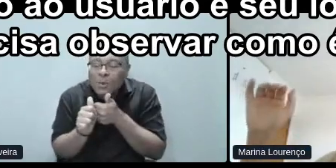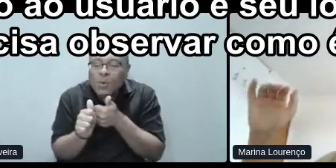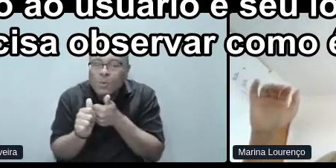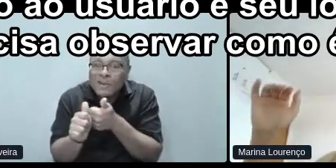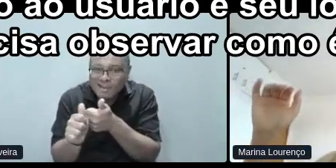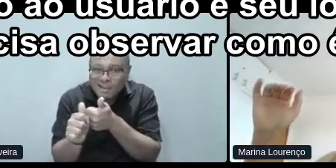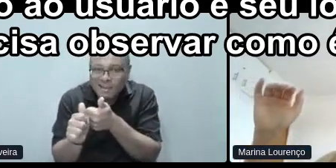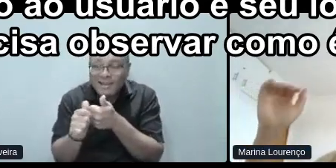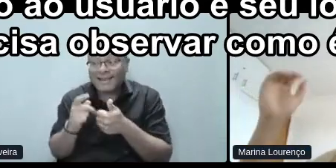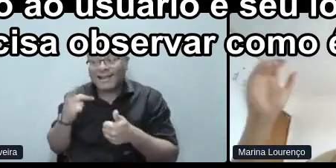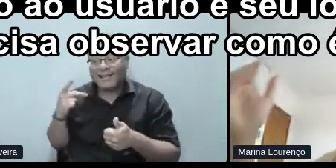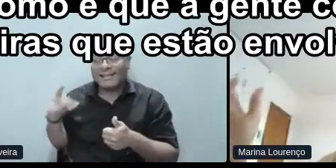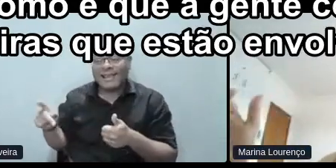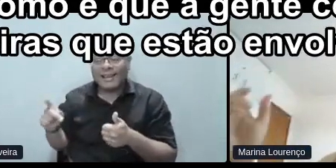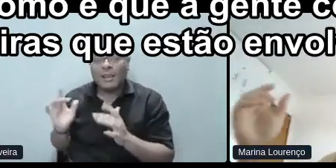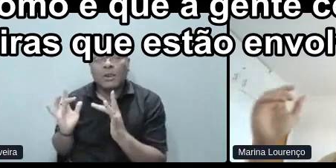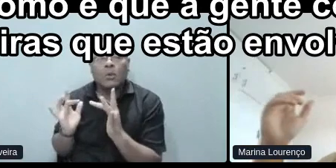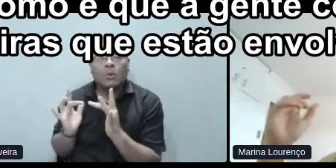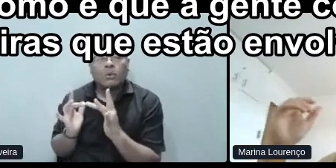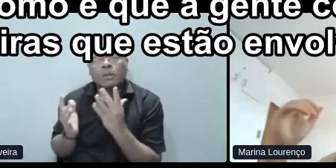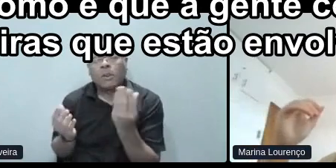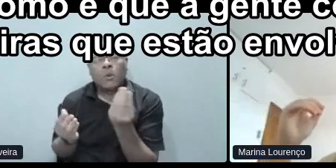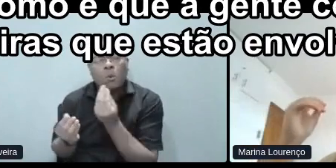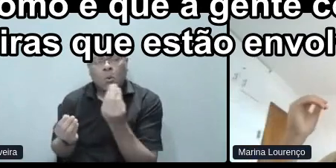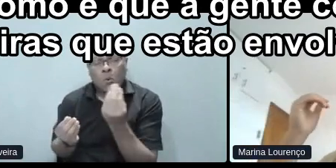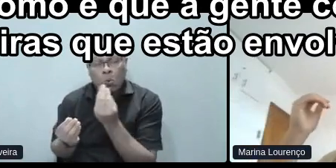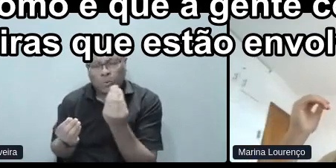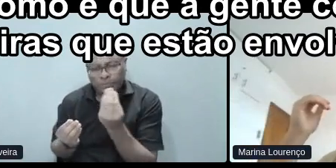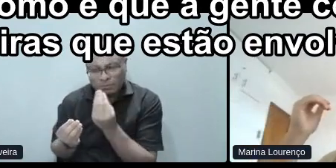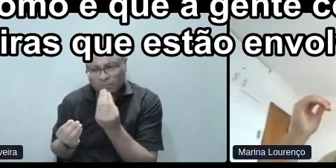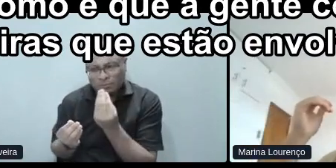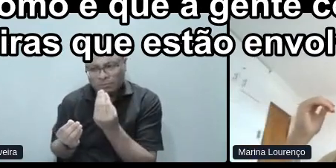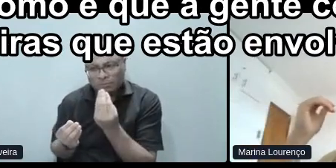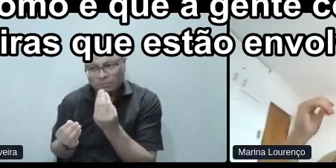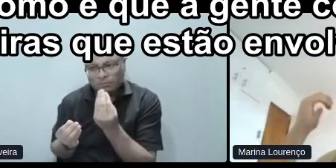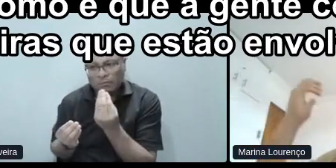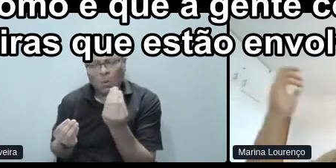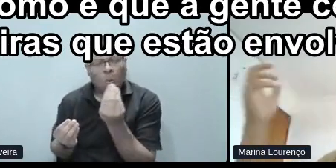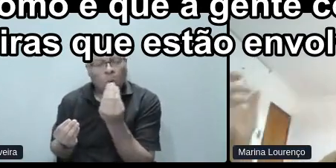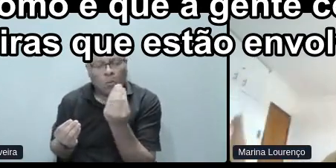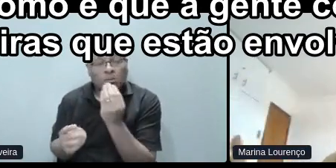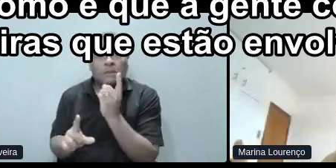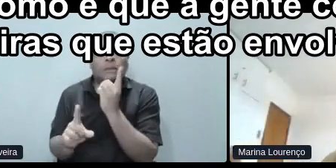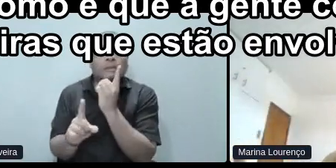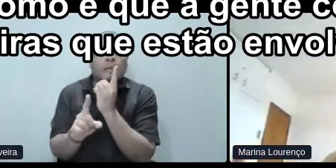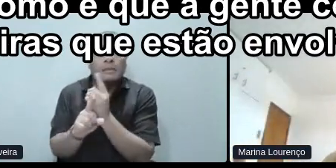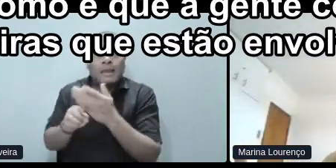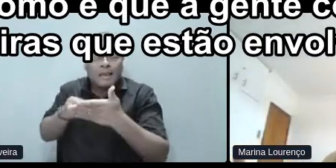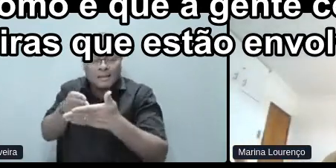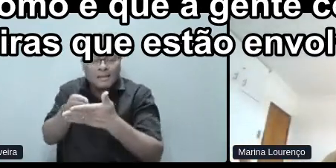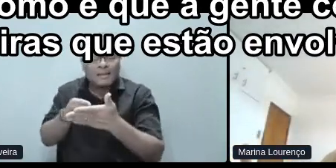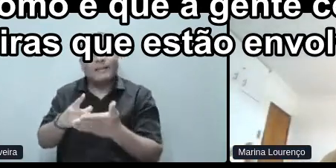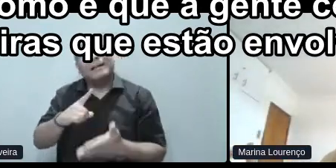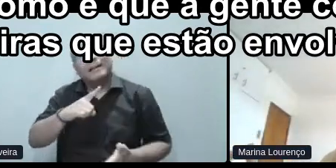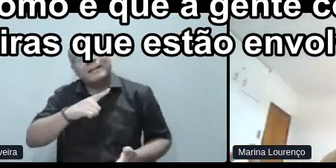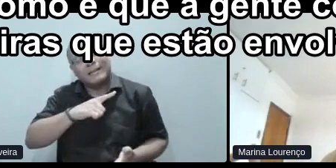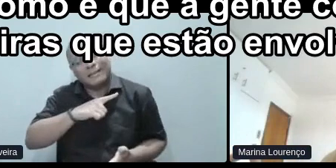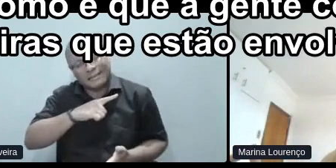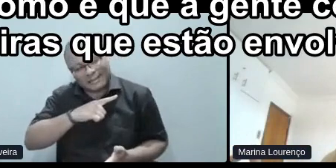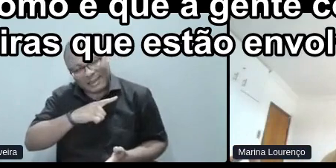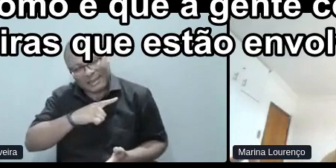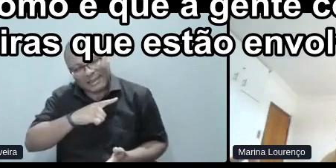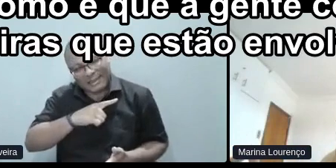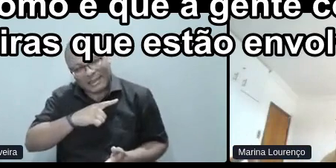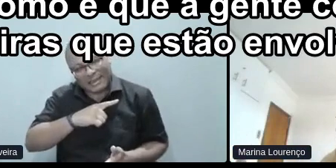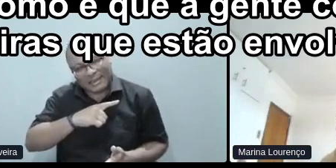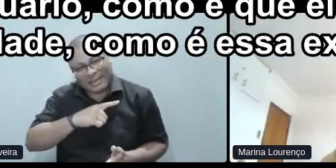interage com isso, como é que a gente consegue identificar as barreiras que estão envolvidas, né, com